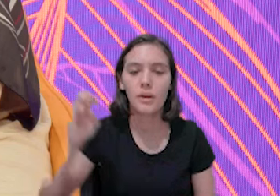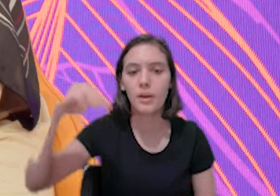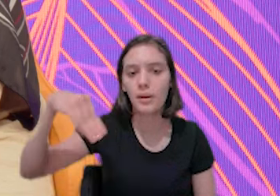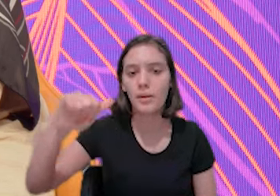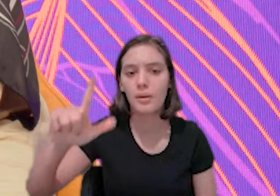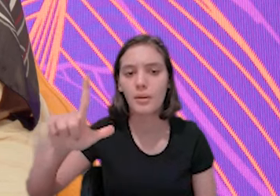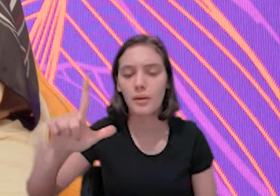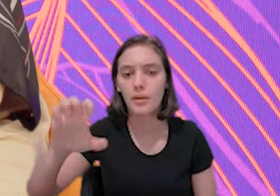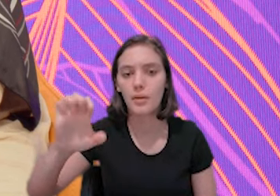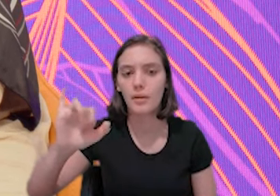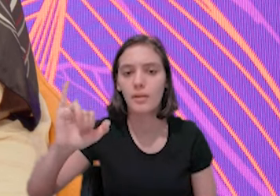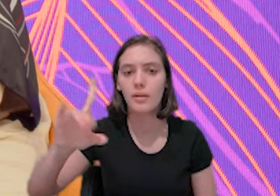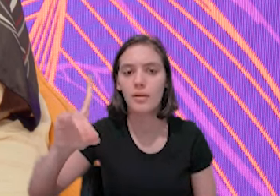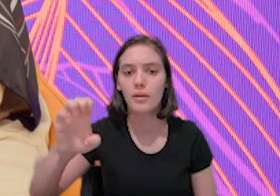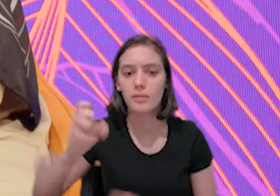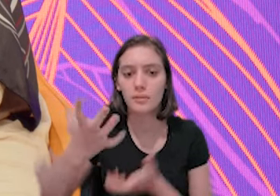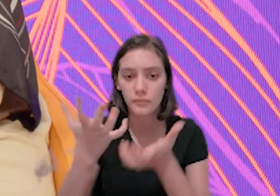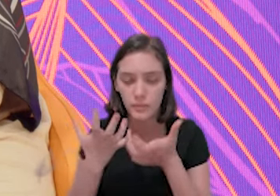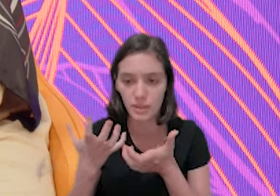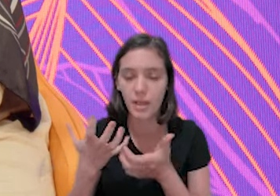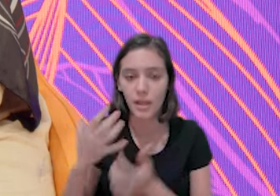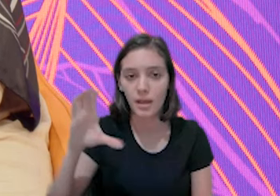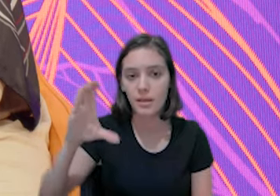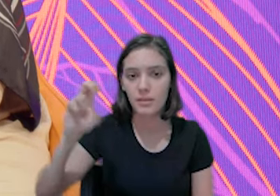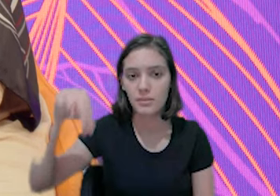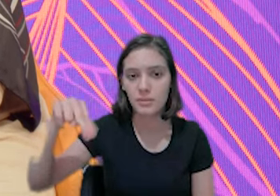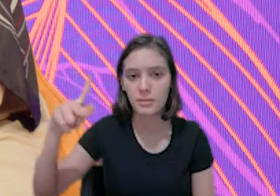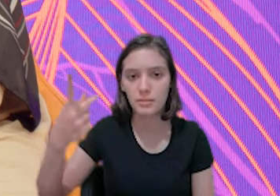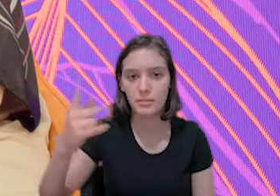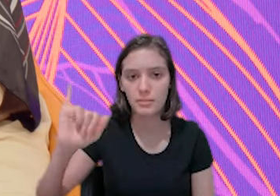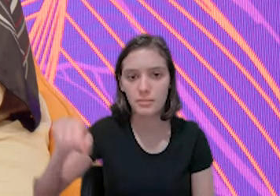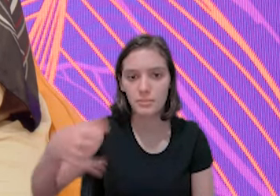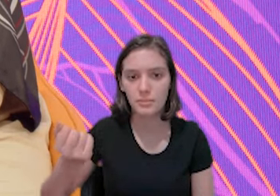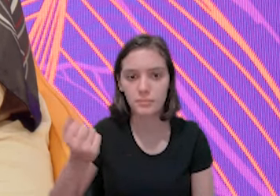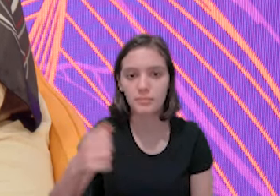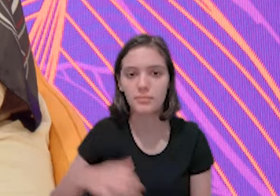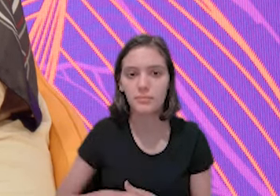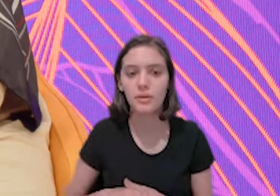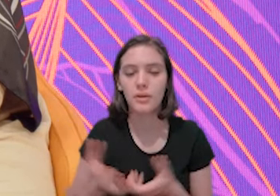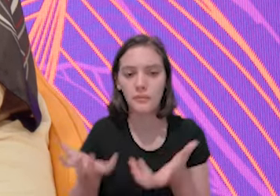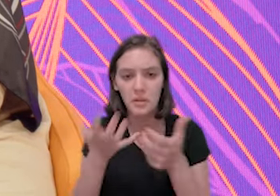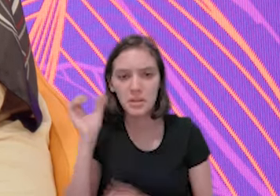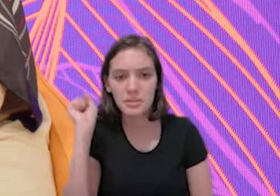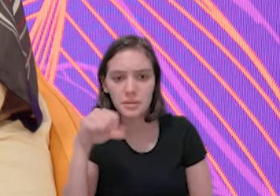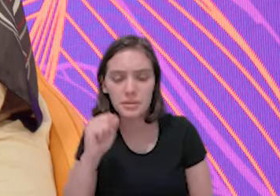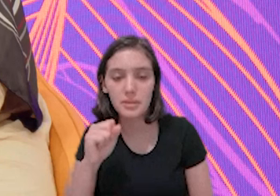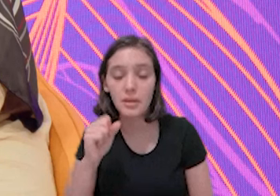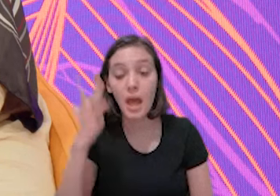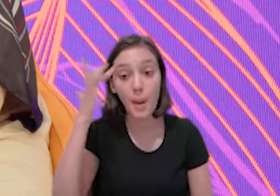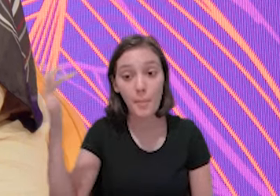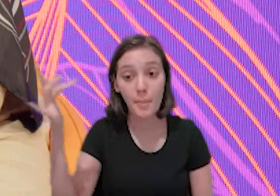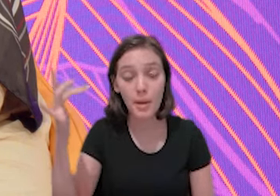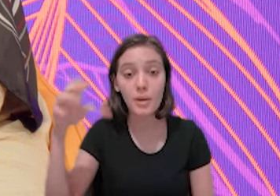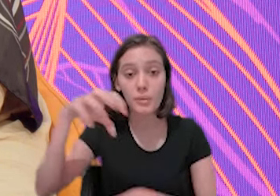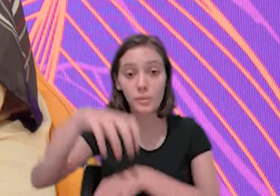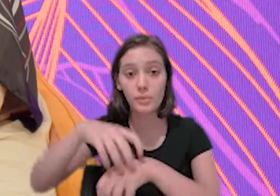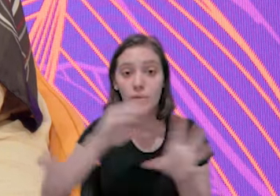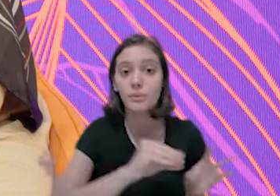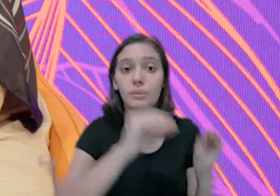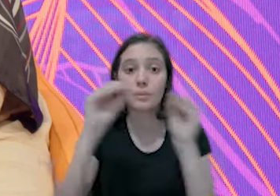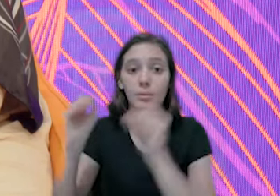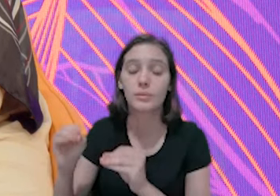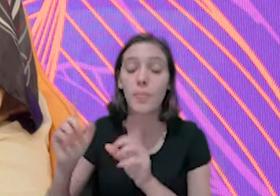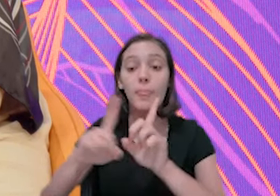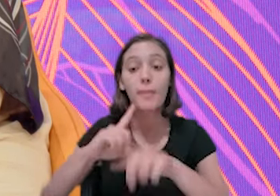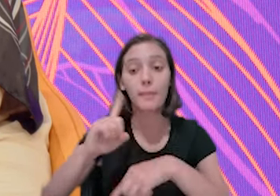Depois, Melete está comigo, ela me falou que, você quer ser CNPJ? Eu falei assim, vem no amanhã centro